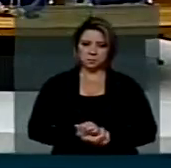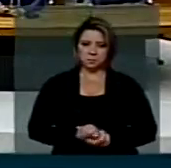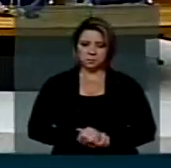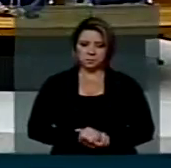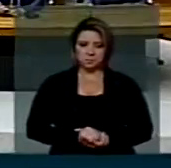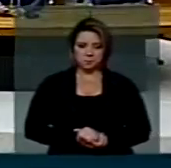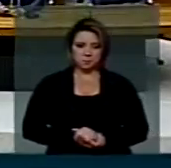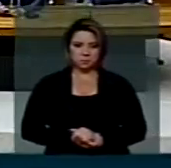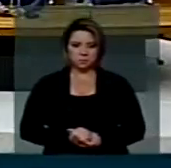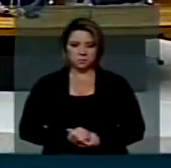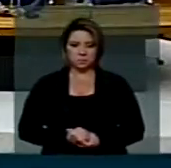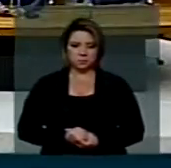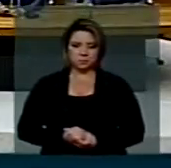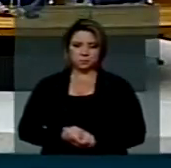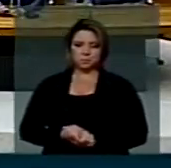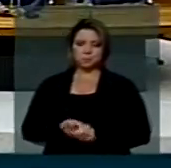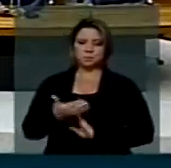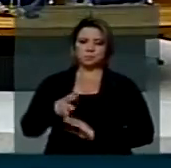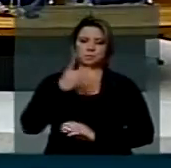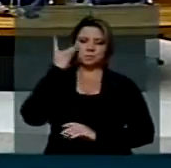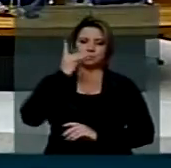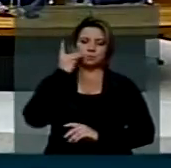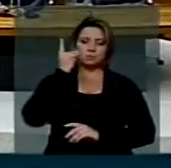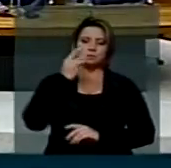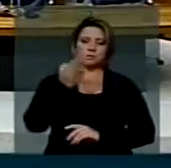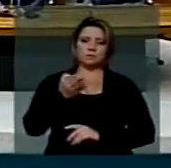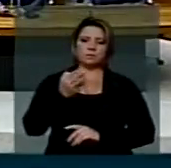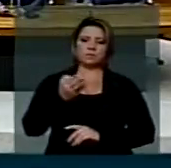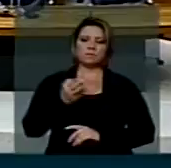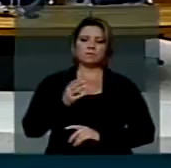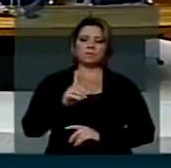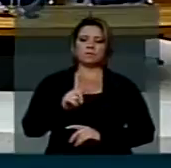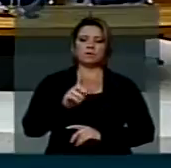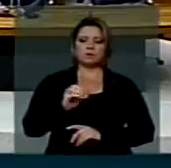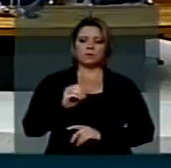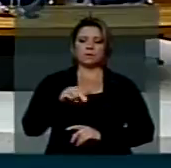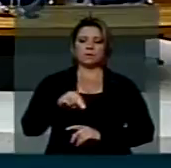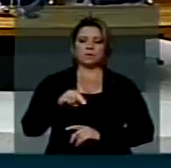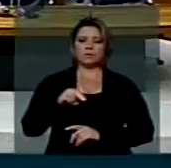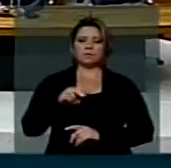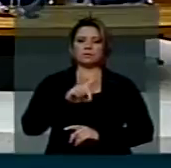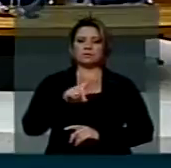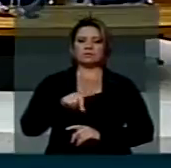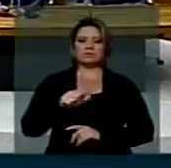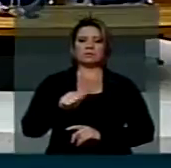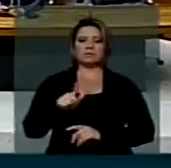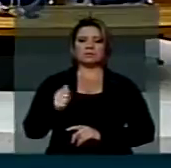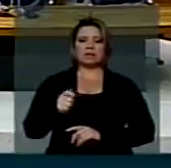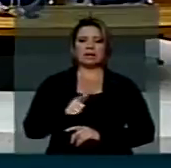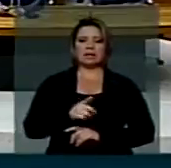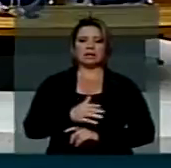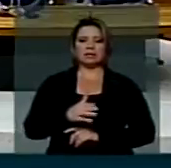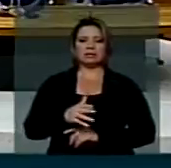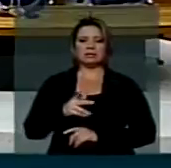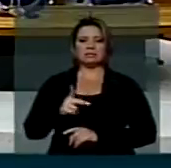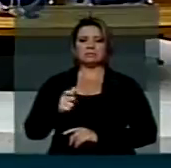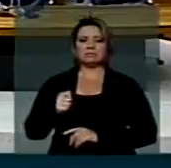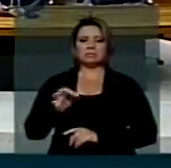Com a palavra o deputado Gonzaga Patriota, permutando com Benedita da Silva.